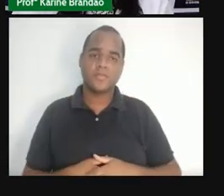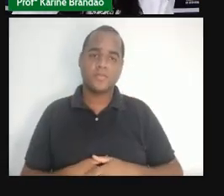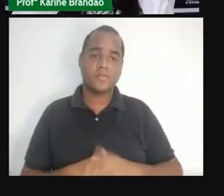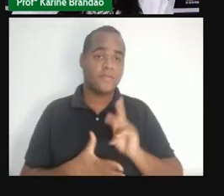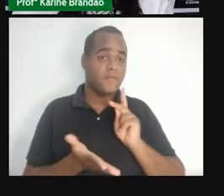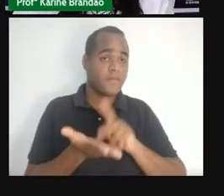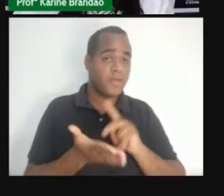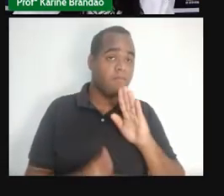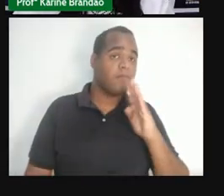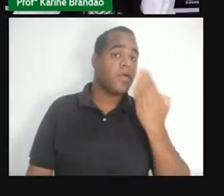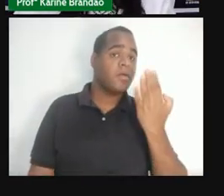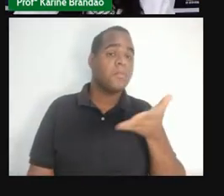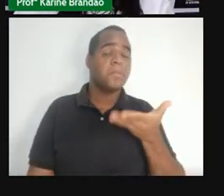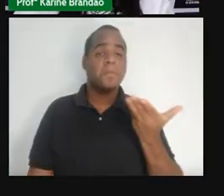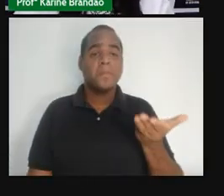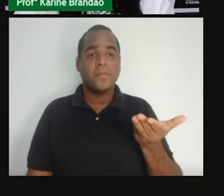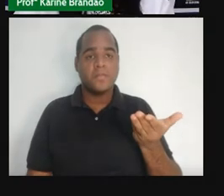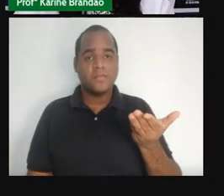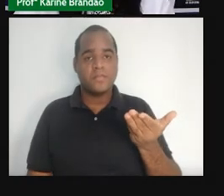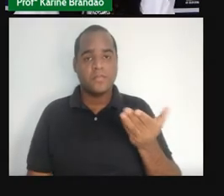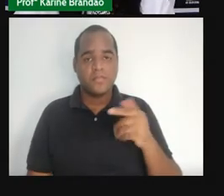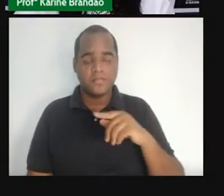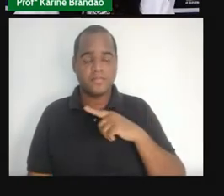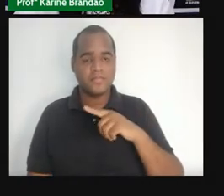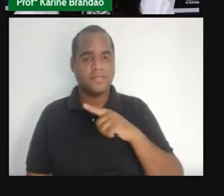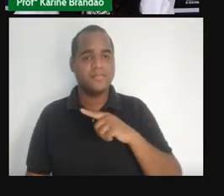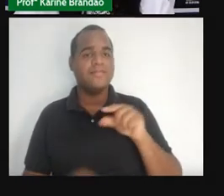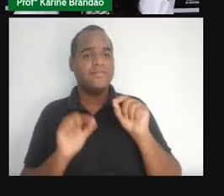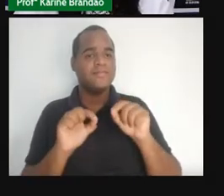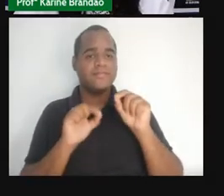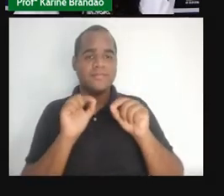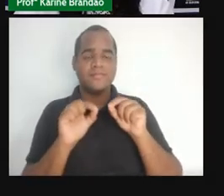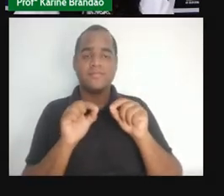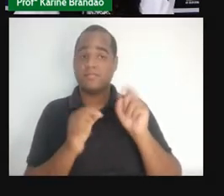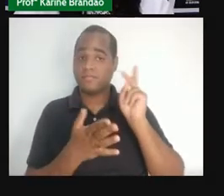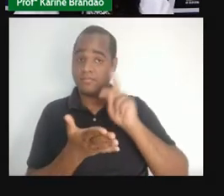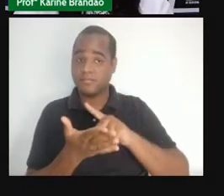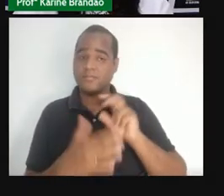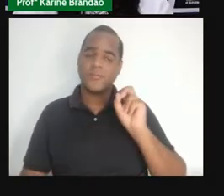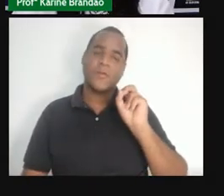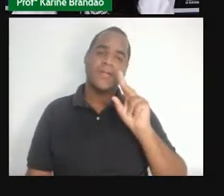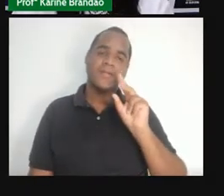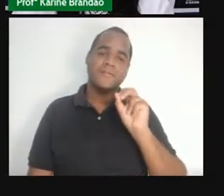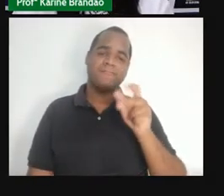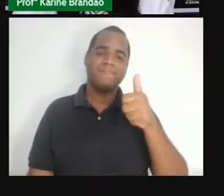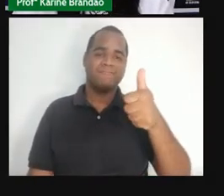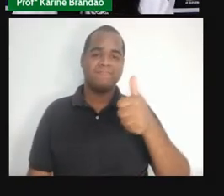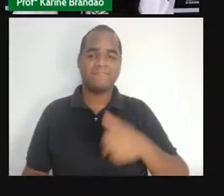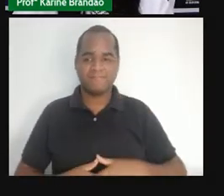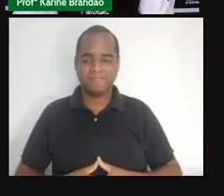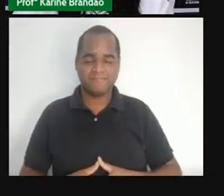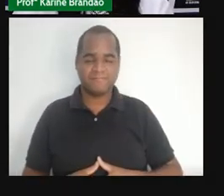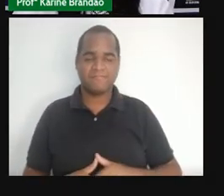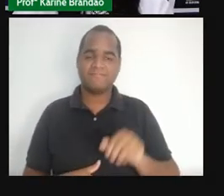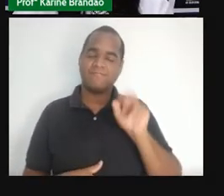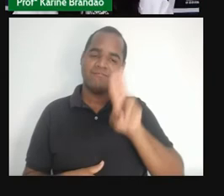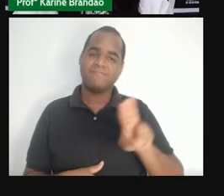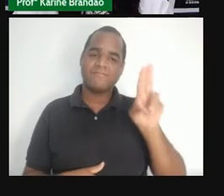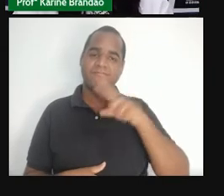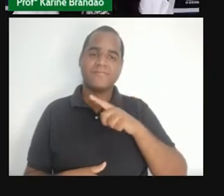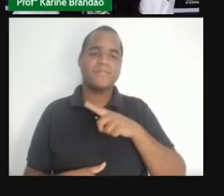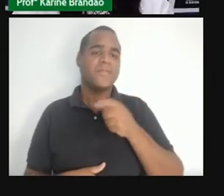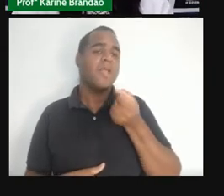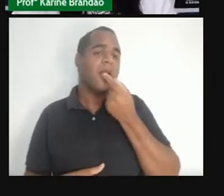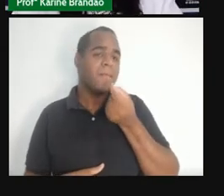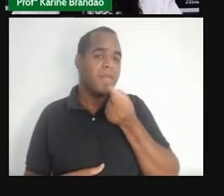ou falsa essa alternativa? Verdadeira, né? Então, essa daqui, ó, tá ok. O uso de anticoncepcionais